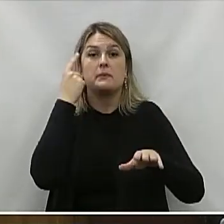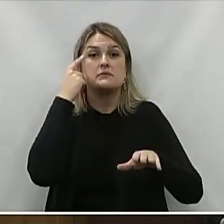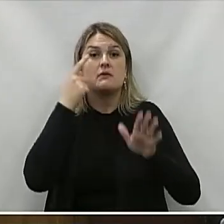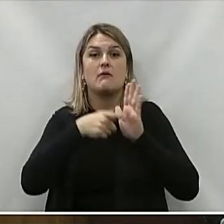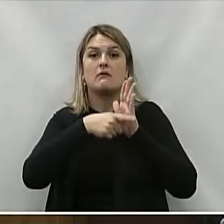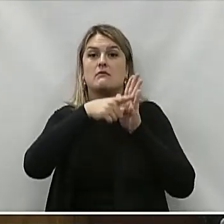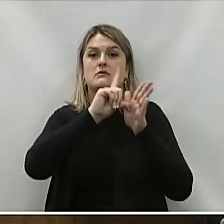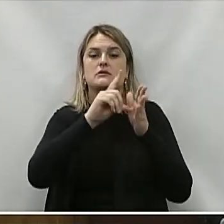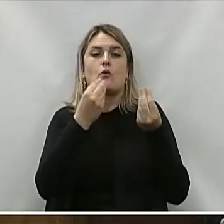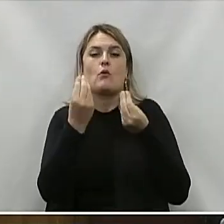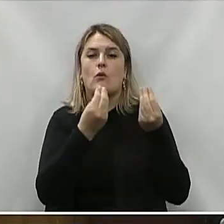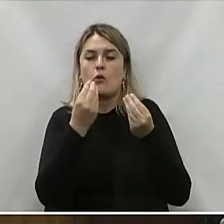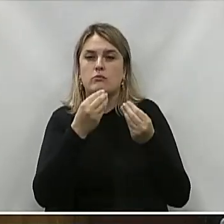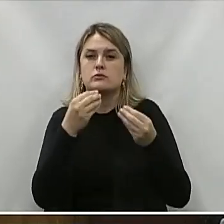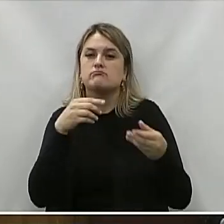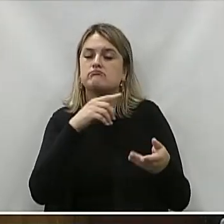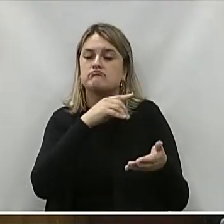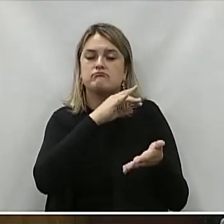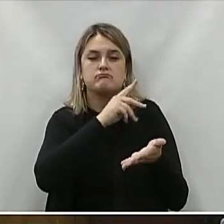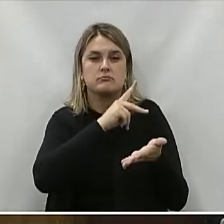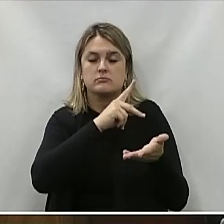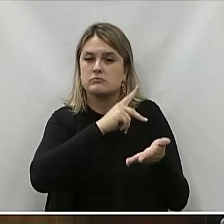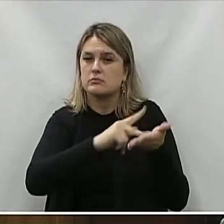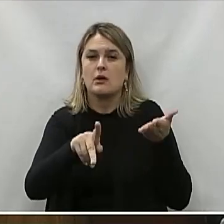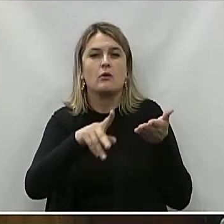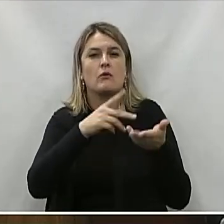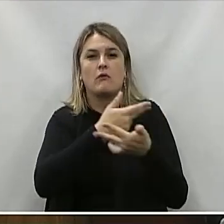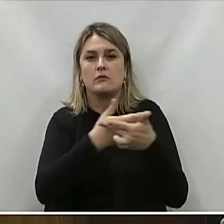De professores